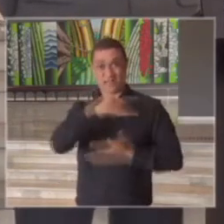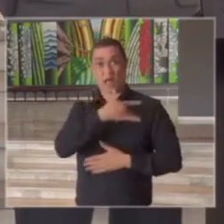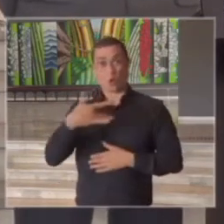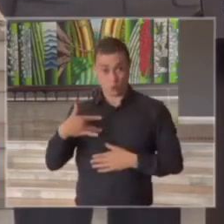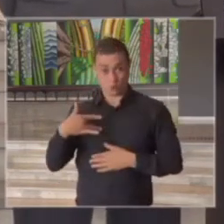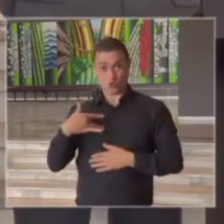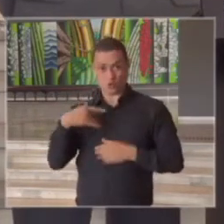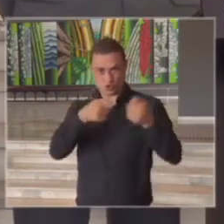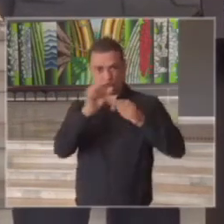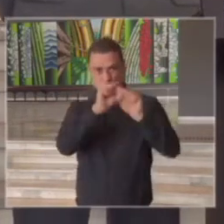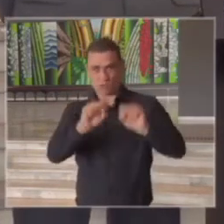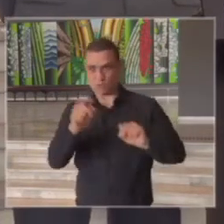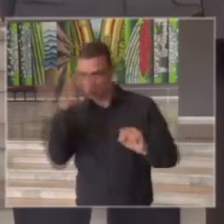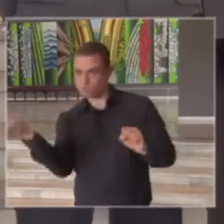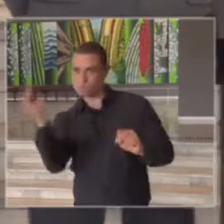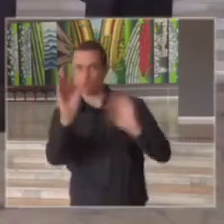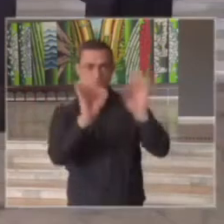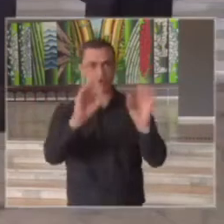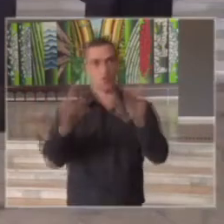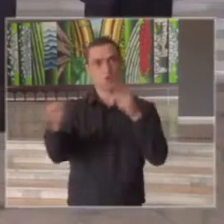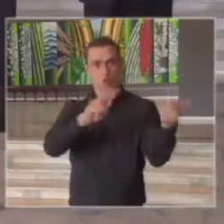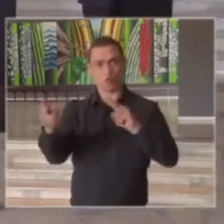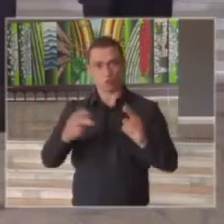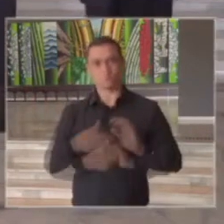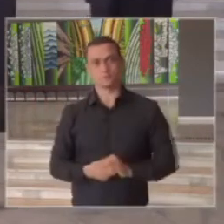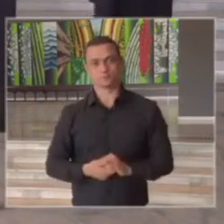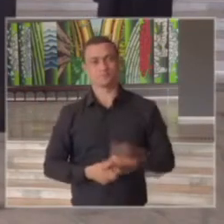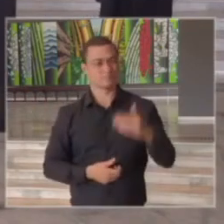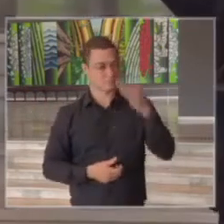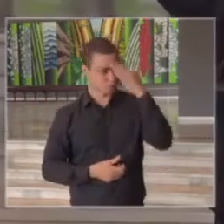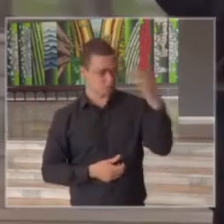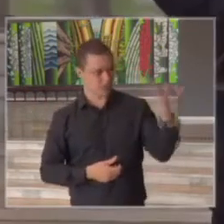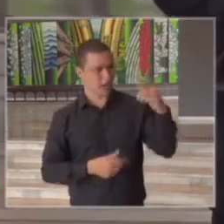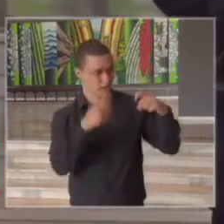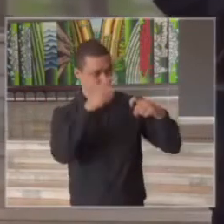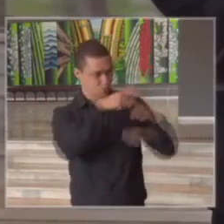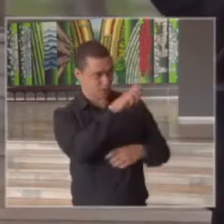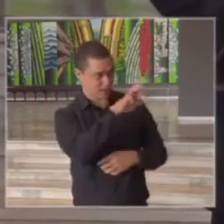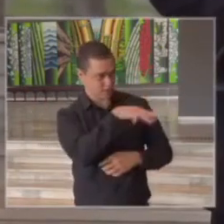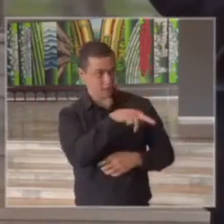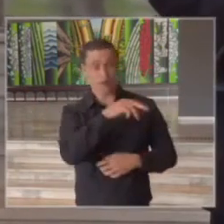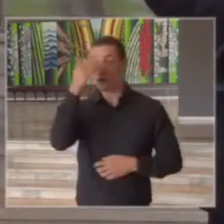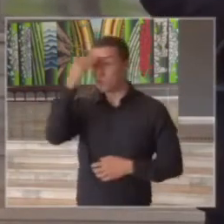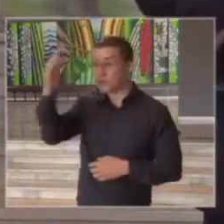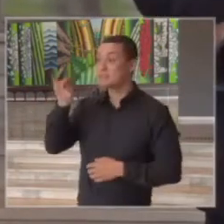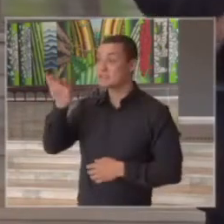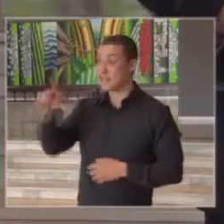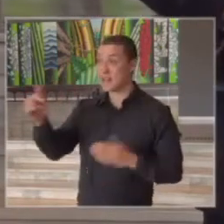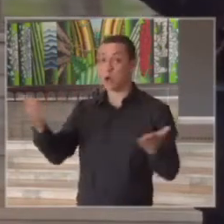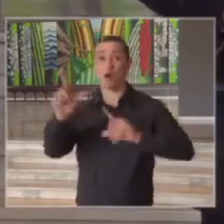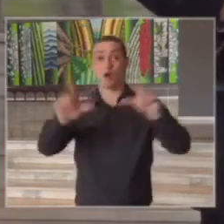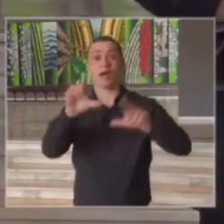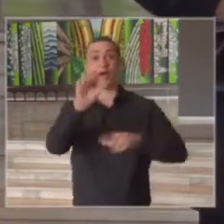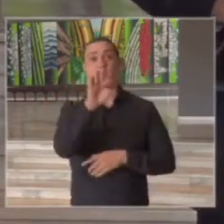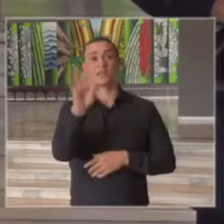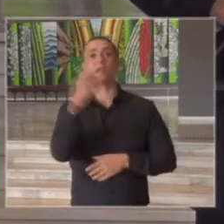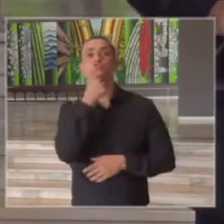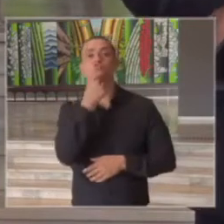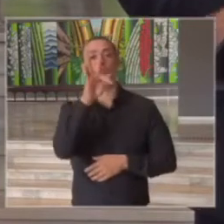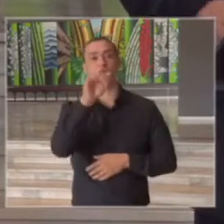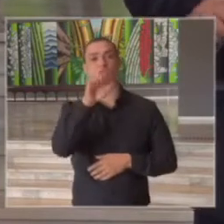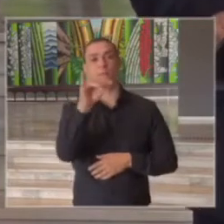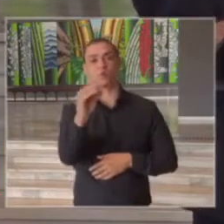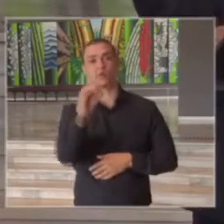Paulo obrigado doutor Guermas Daniela obrigado pelas perguntas vamos agora para o SBT Fábio Diamante